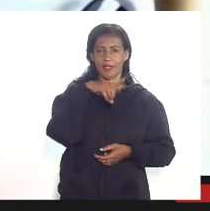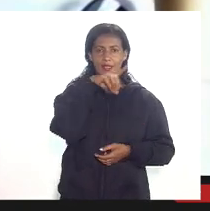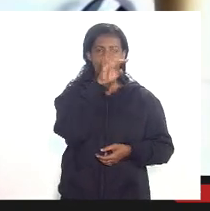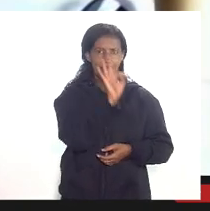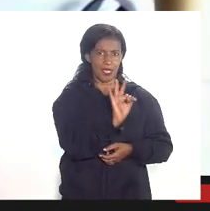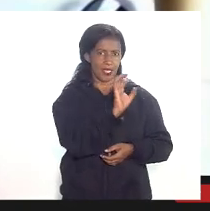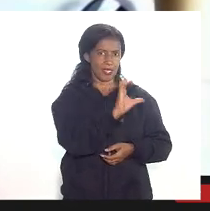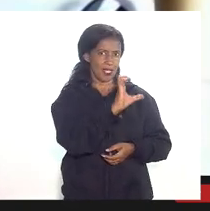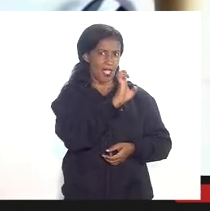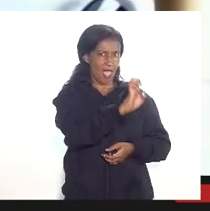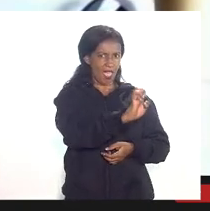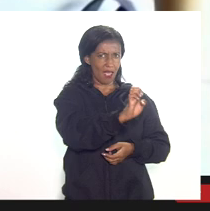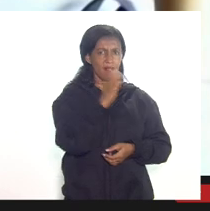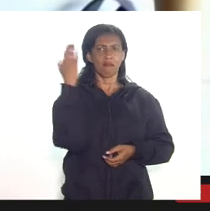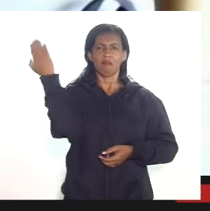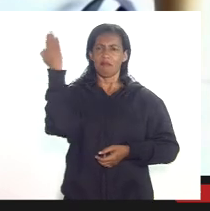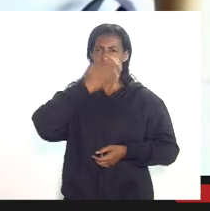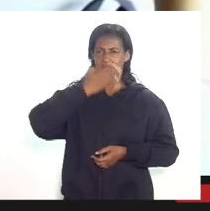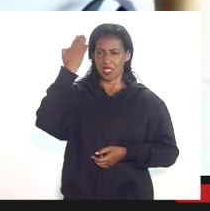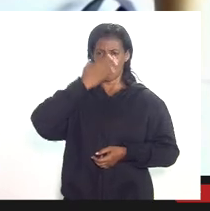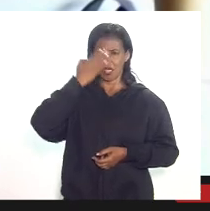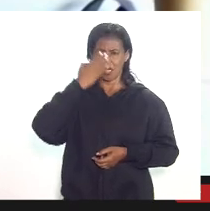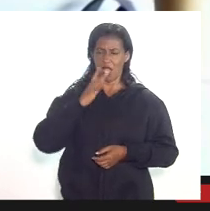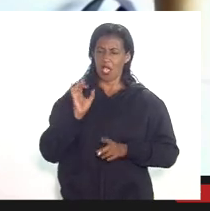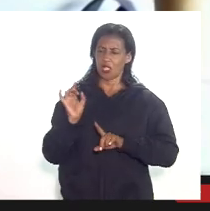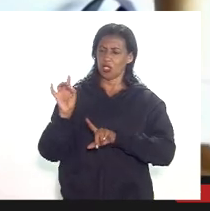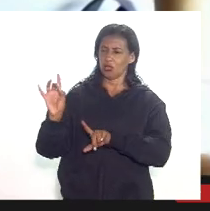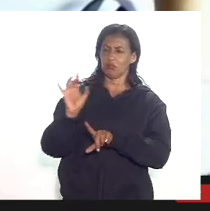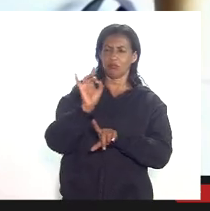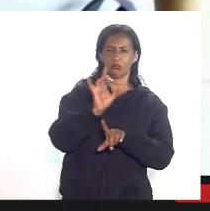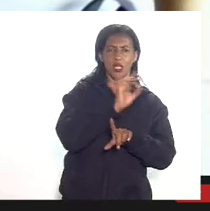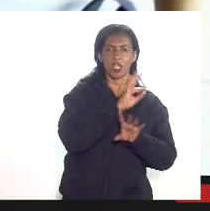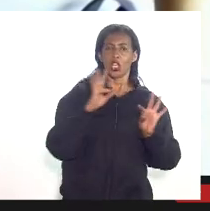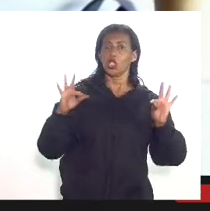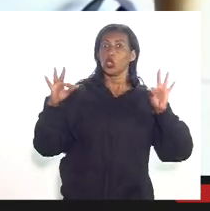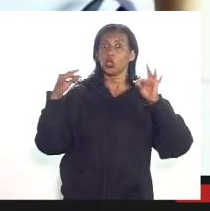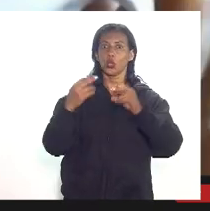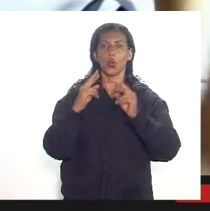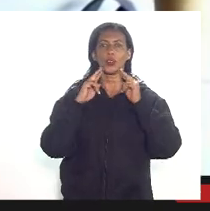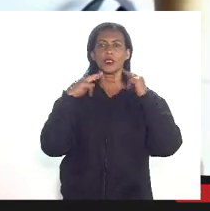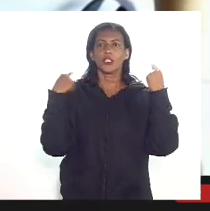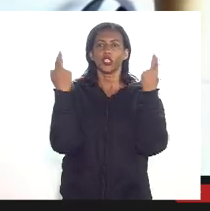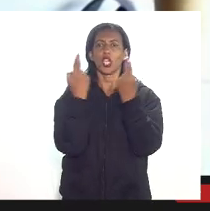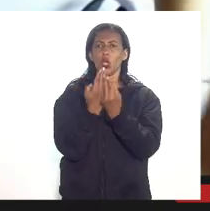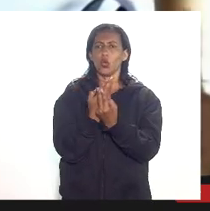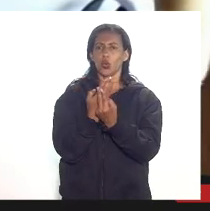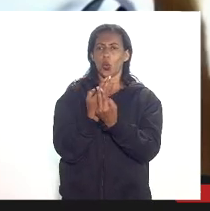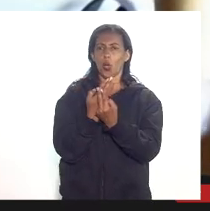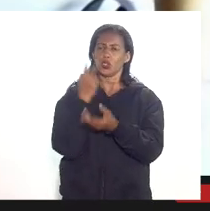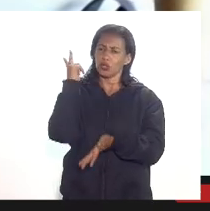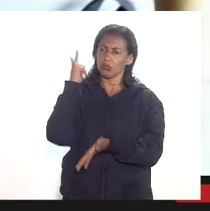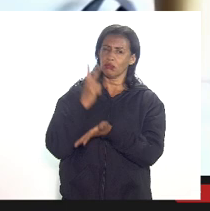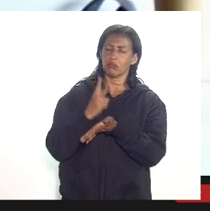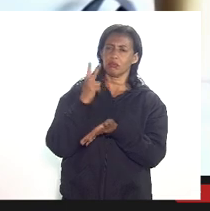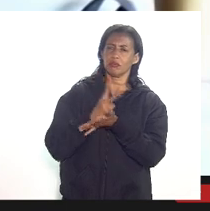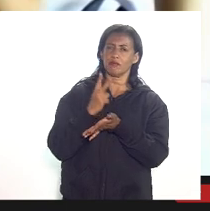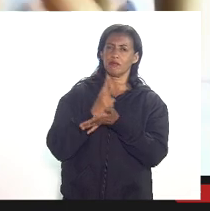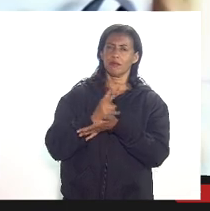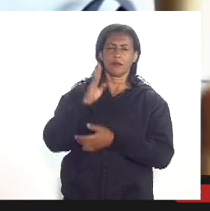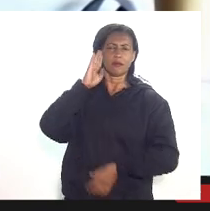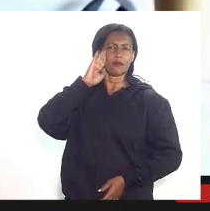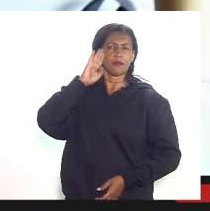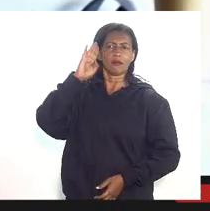estarão presentes em todas as reuniões sem exceção que são a essência